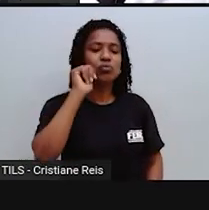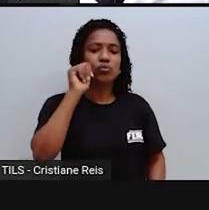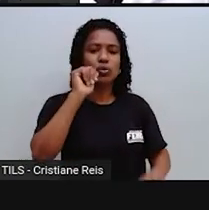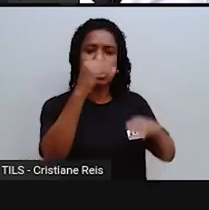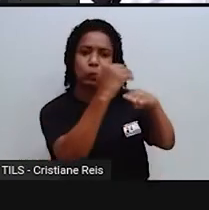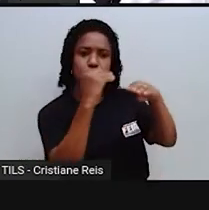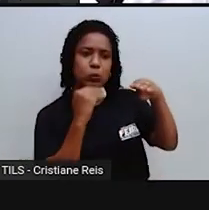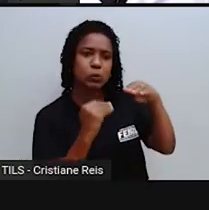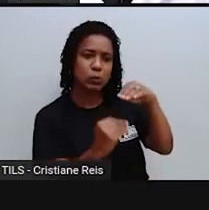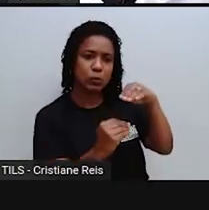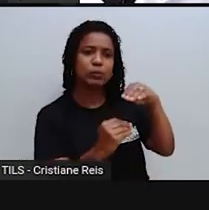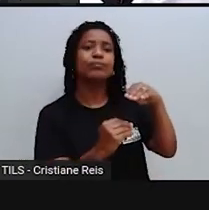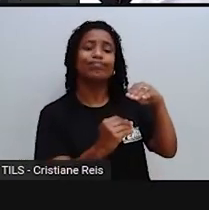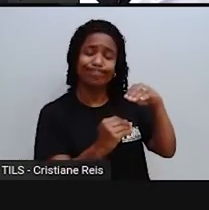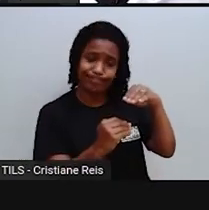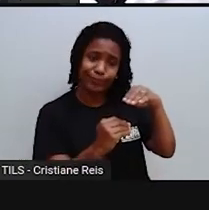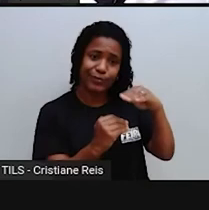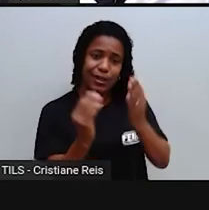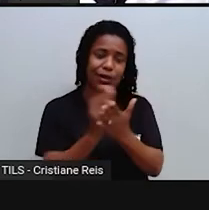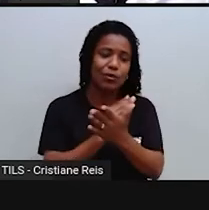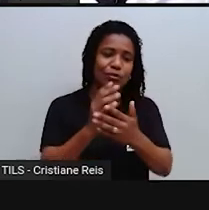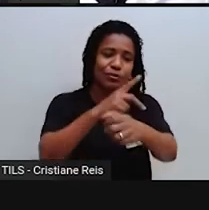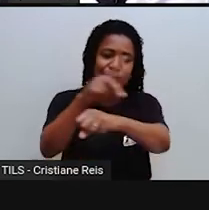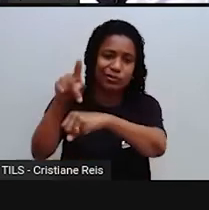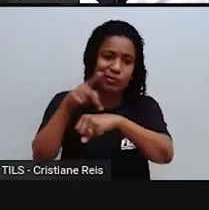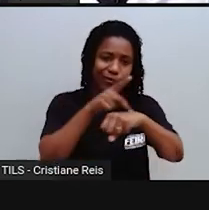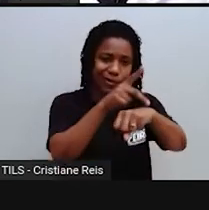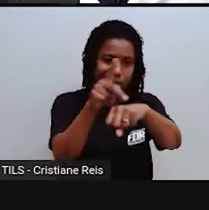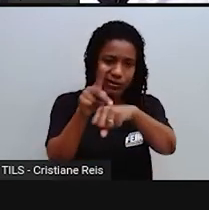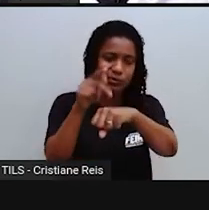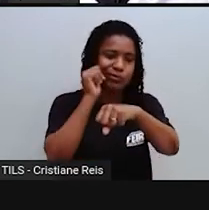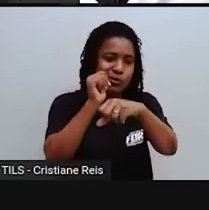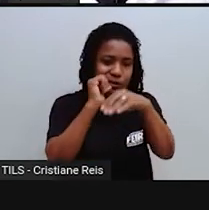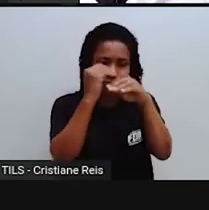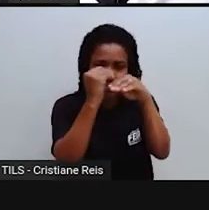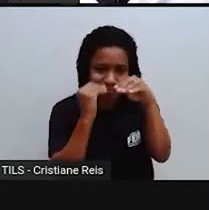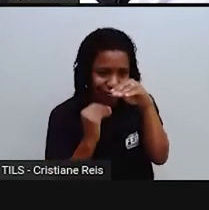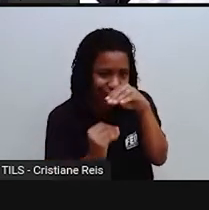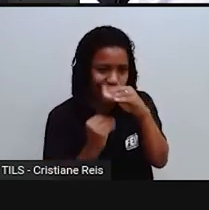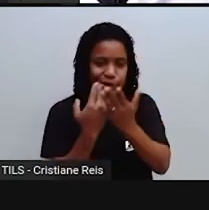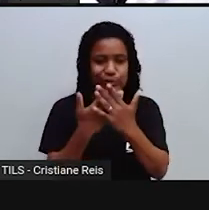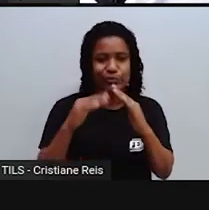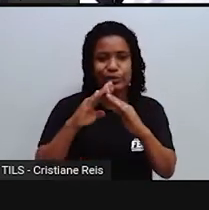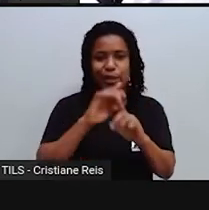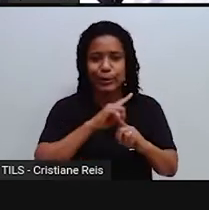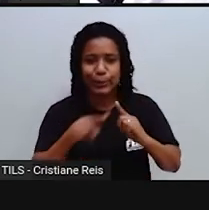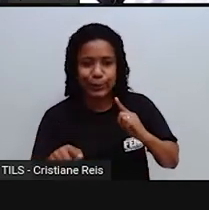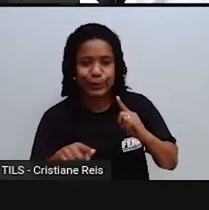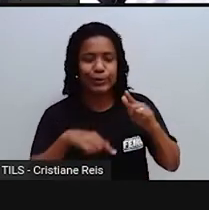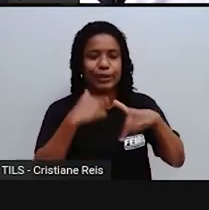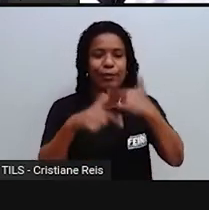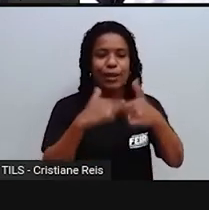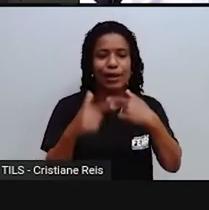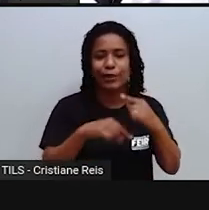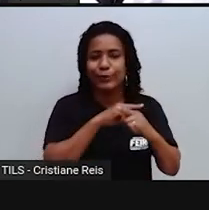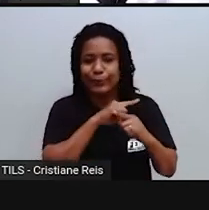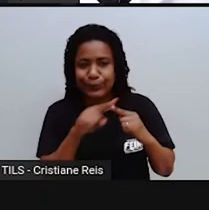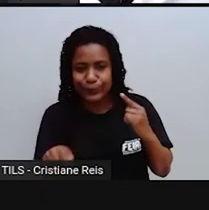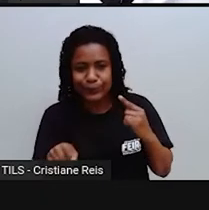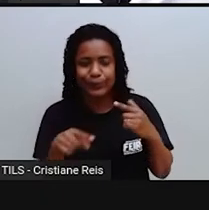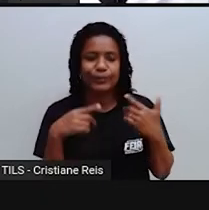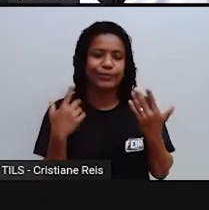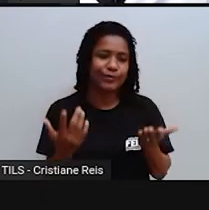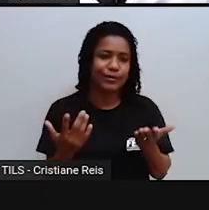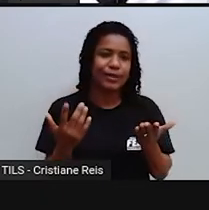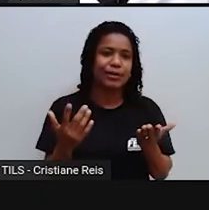mulheres, elas estão totalmente submissas aos homens. Elas não podem estudar, elas não podem trabalhar, ou então, quando trabalham, tem